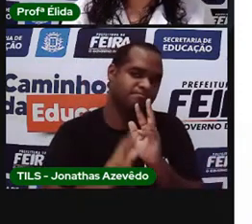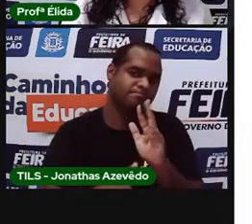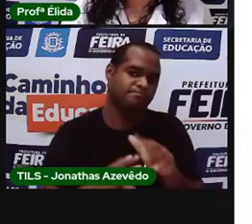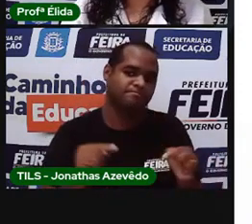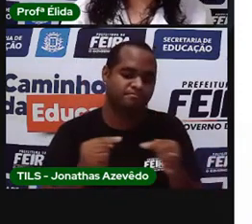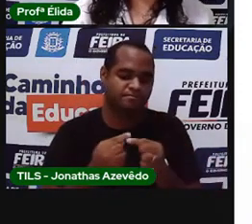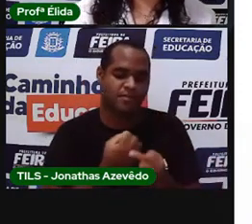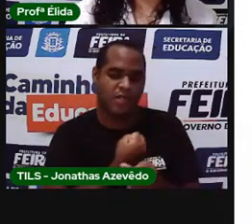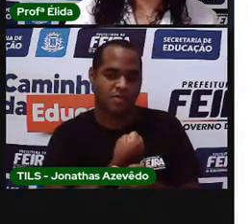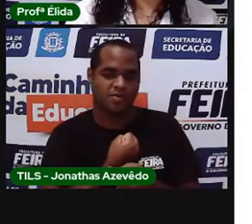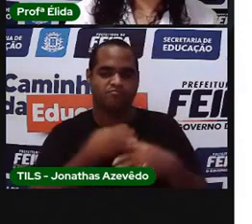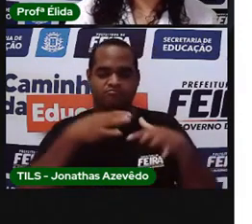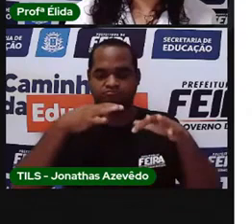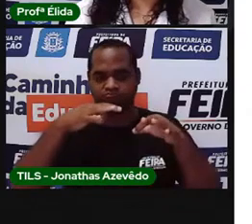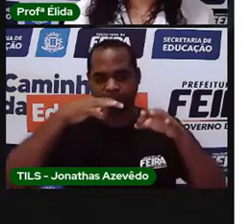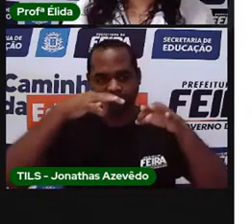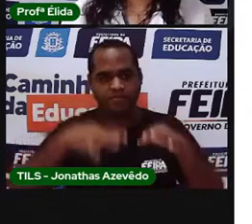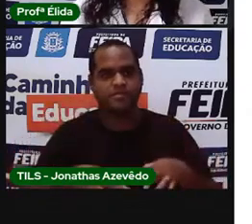exata.